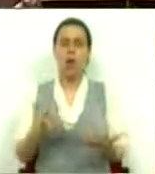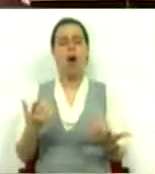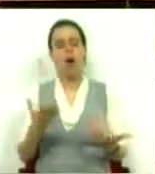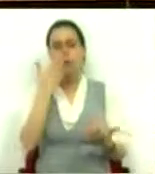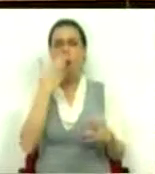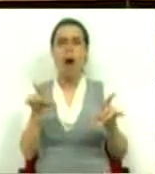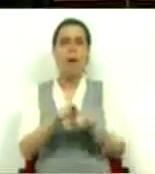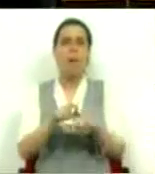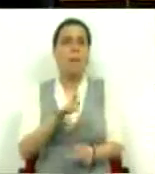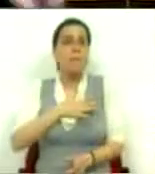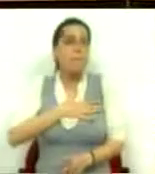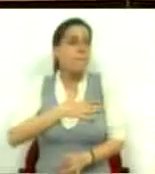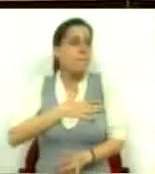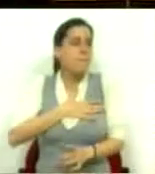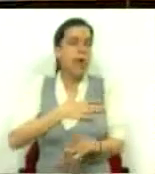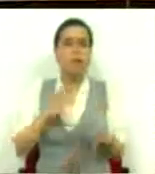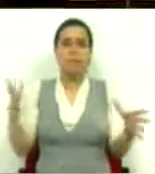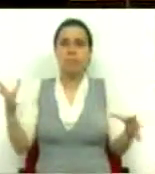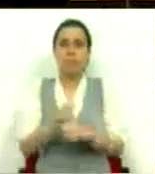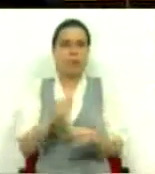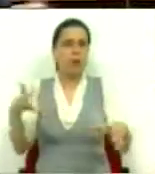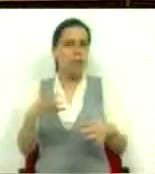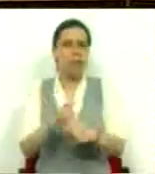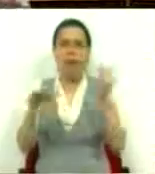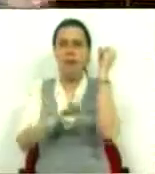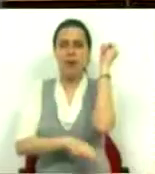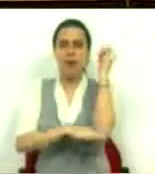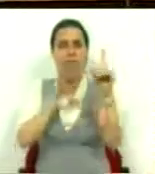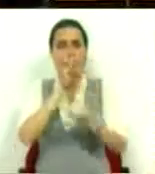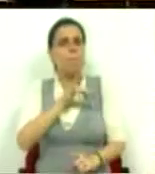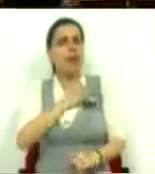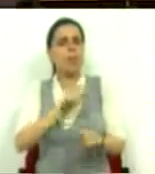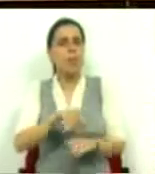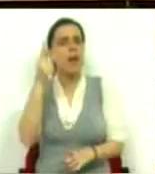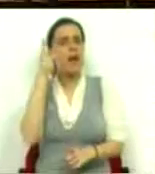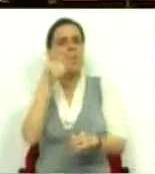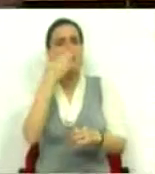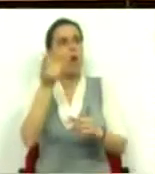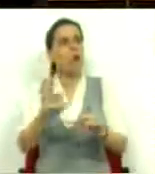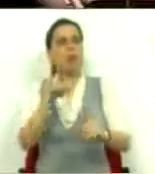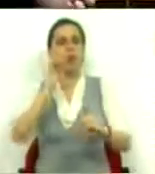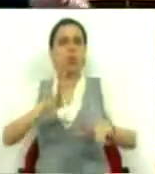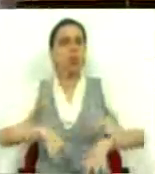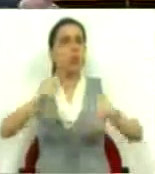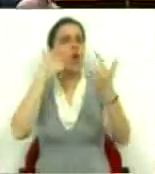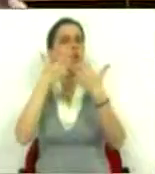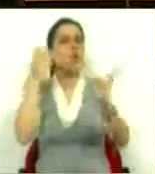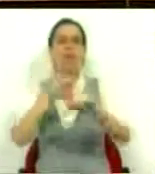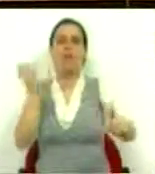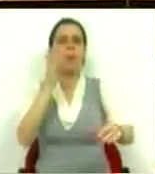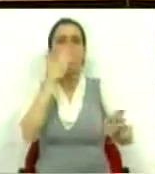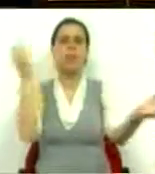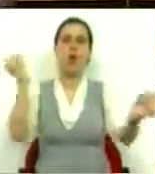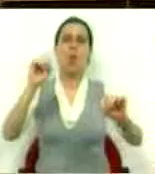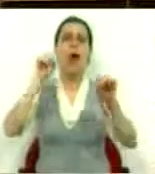espécie de uma paixão de extinção de freguesias, como se a vida não fosse evolutiva, mutável, e não